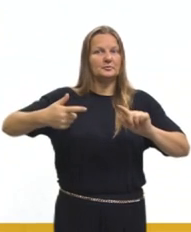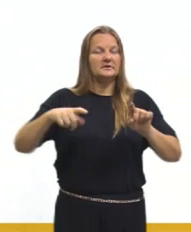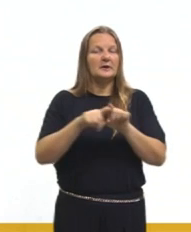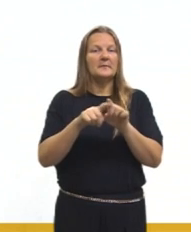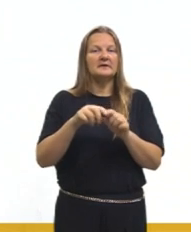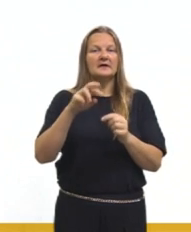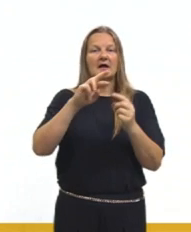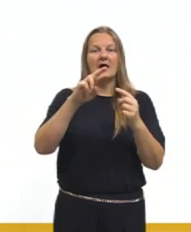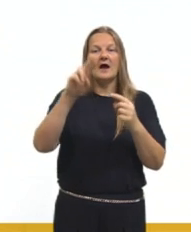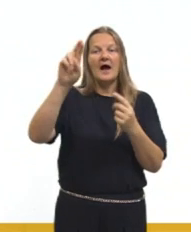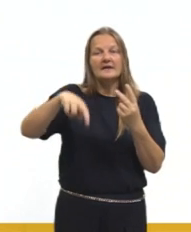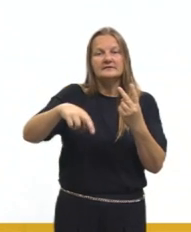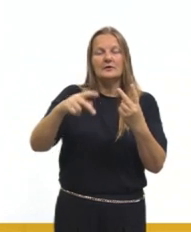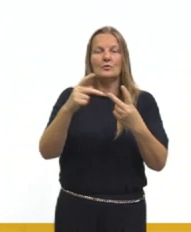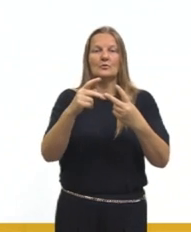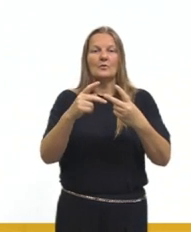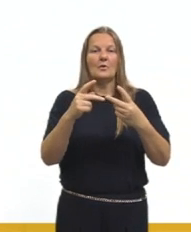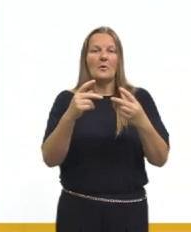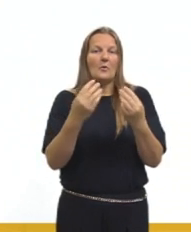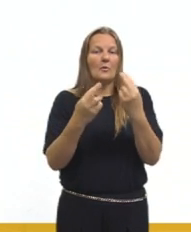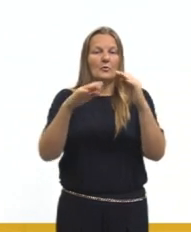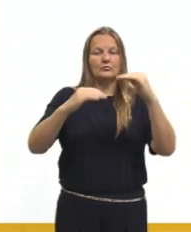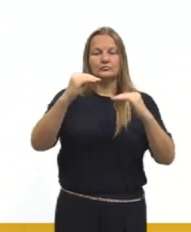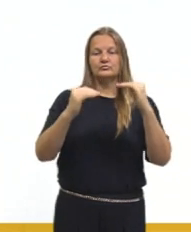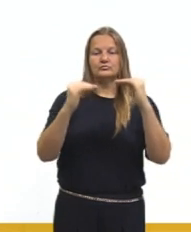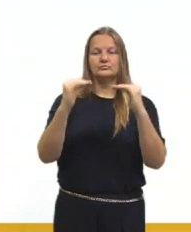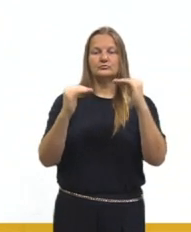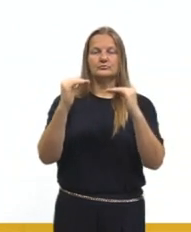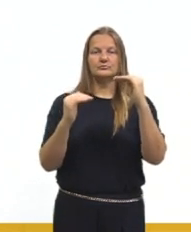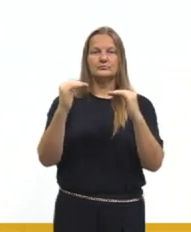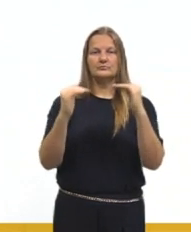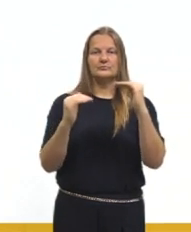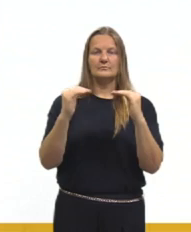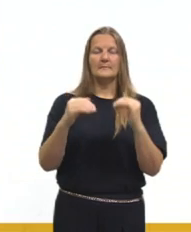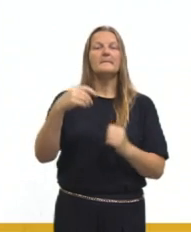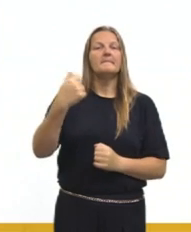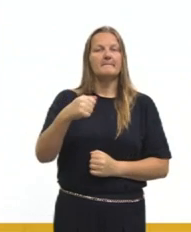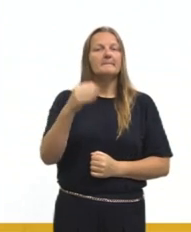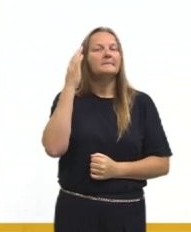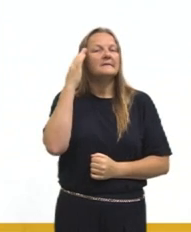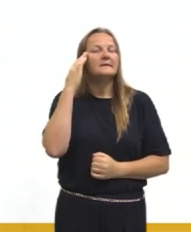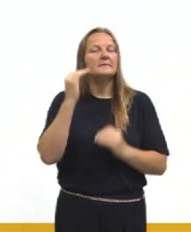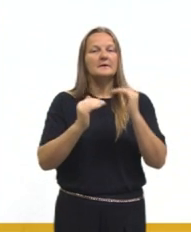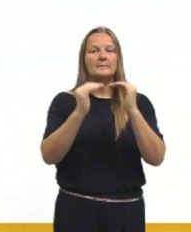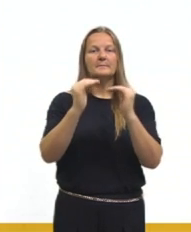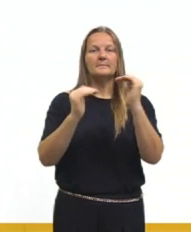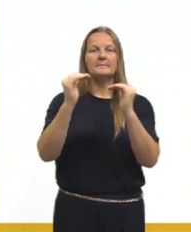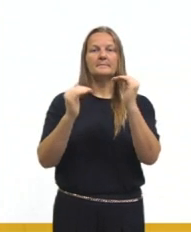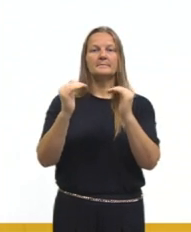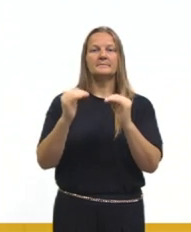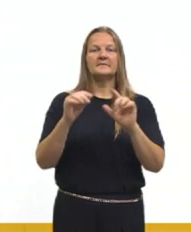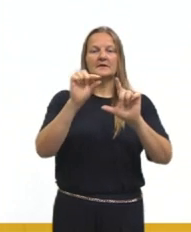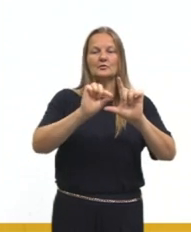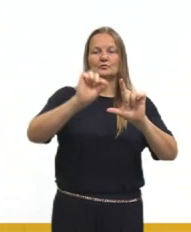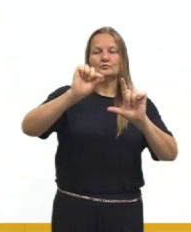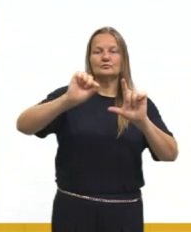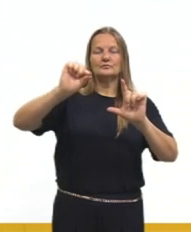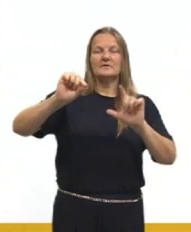razão e proporção. Então, duas questões que nós precisávamos utilizar. Escala.